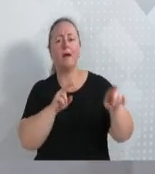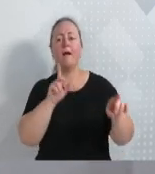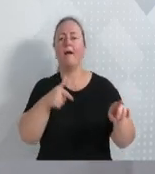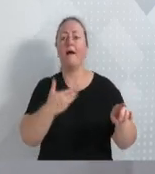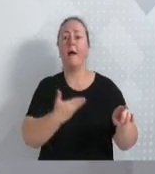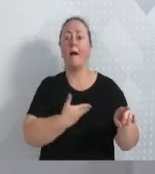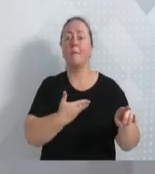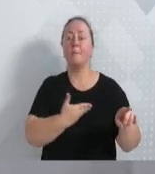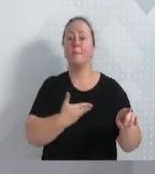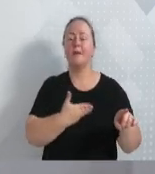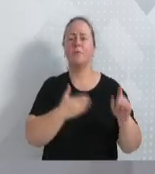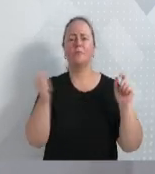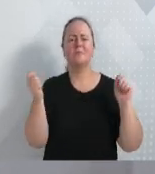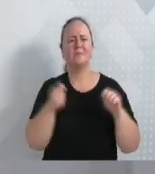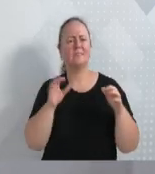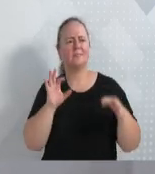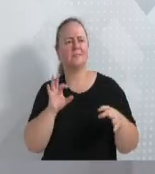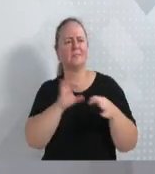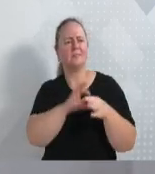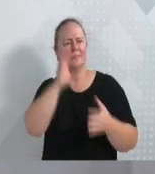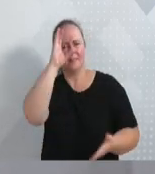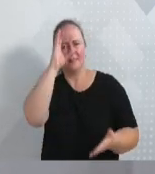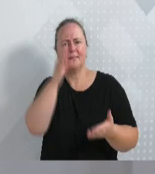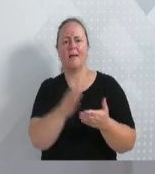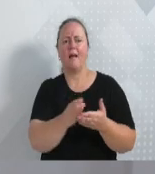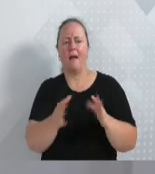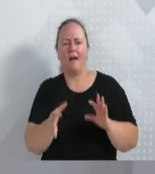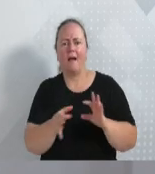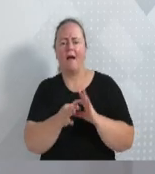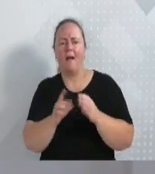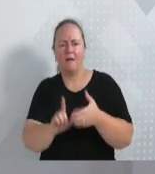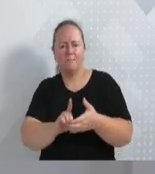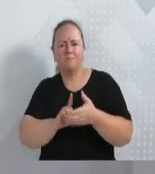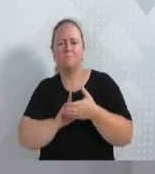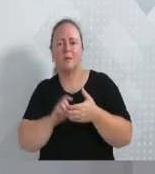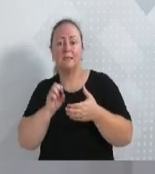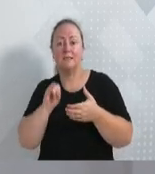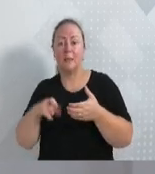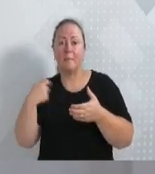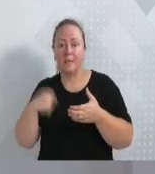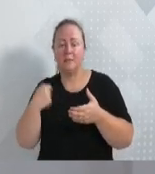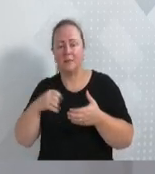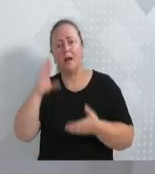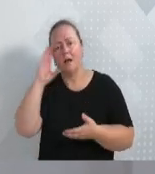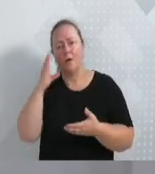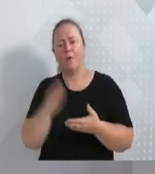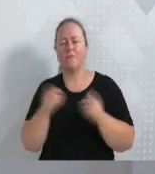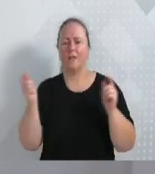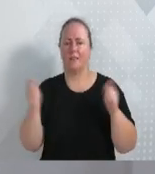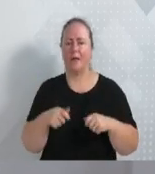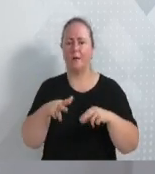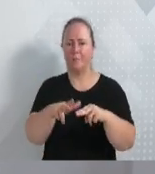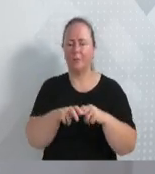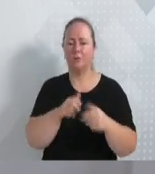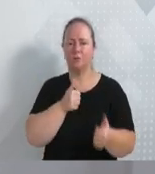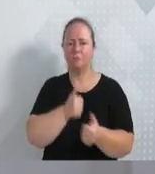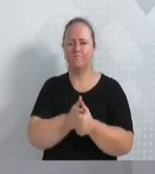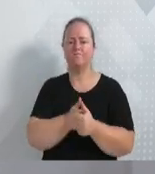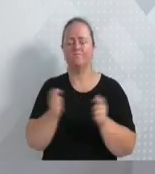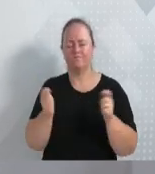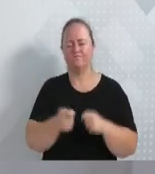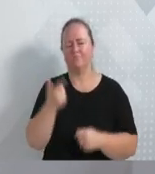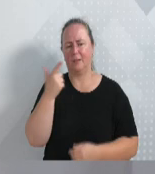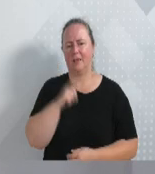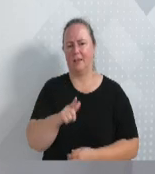em quem eles possam confiar e se refugiar se um dia for necessário. Então é essa aproximação também que a gente busca,